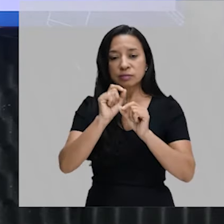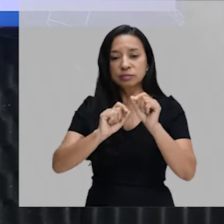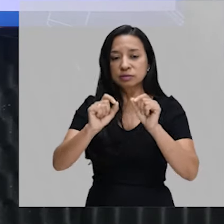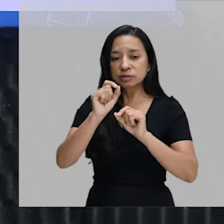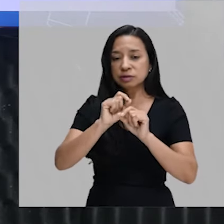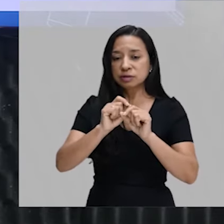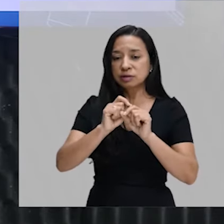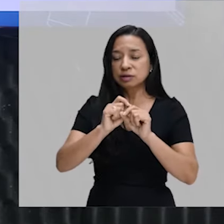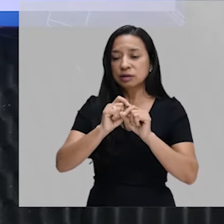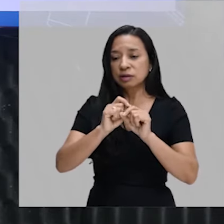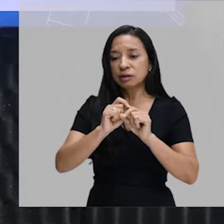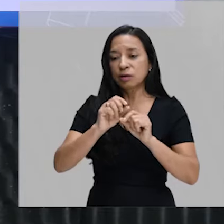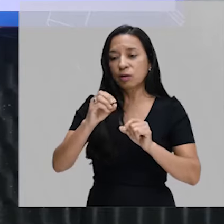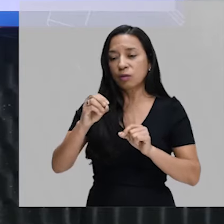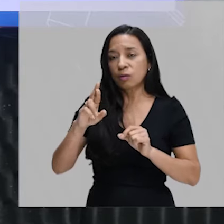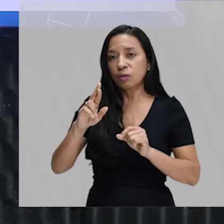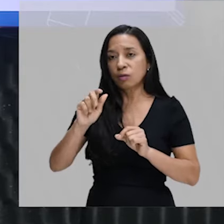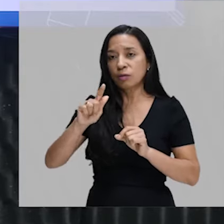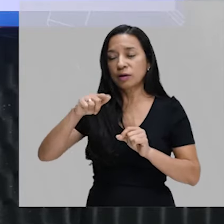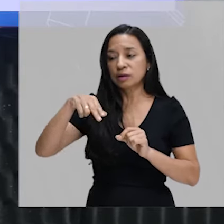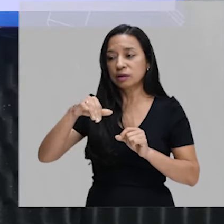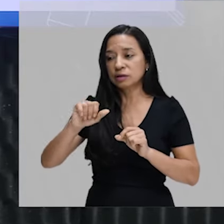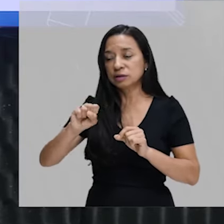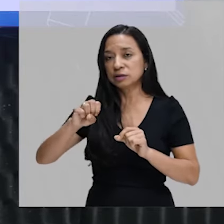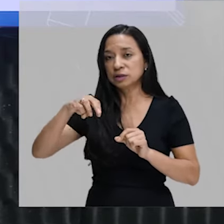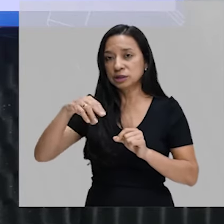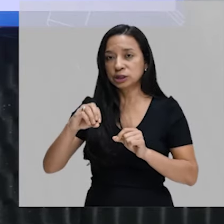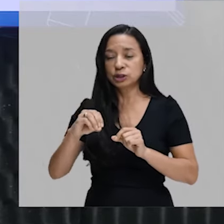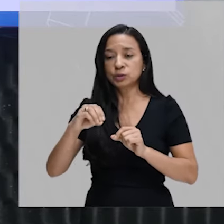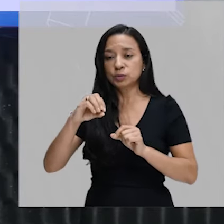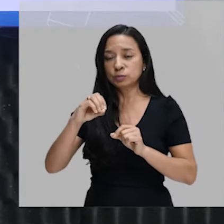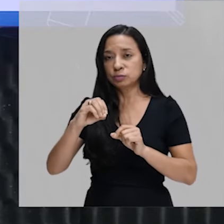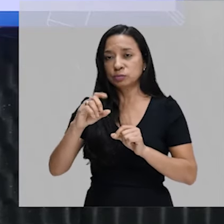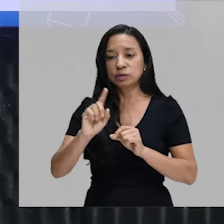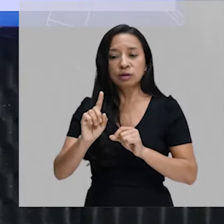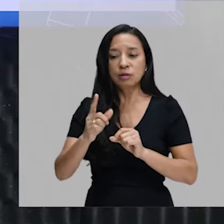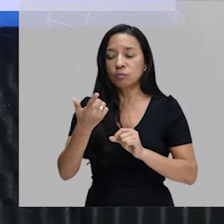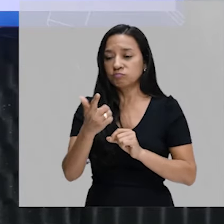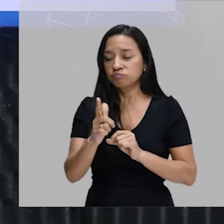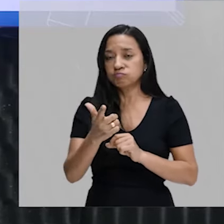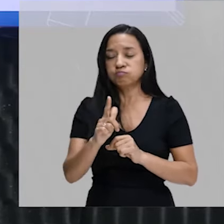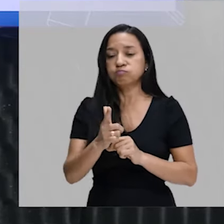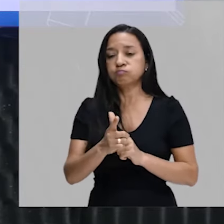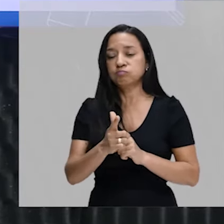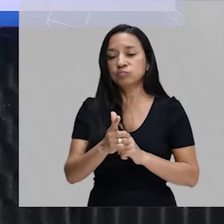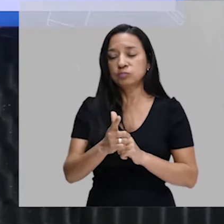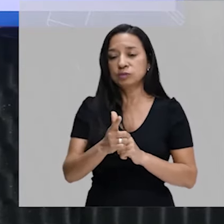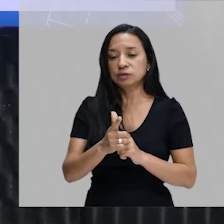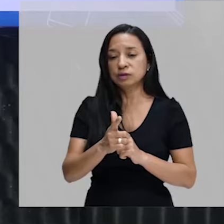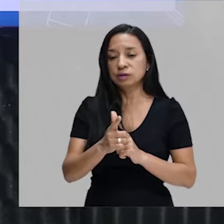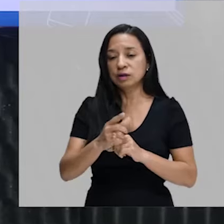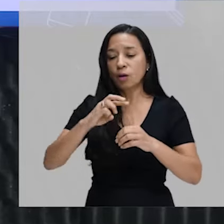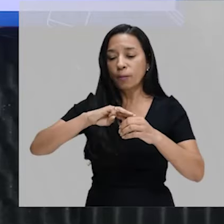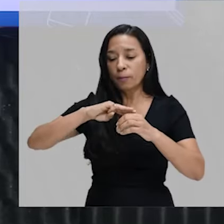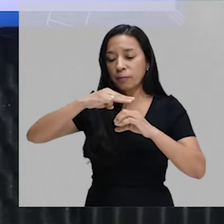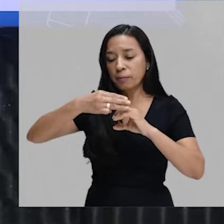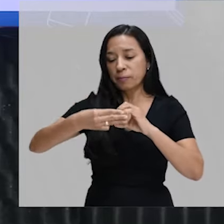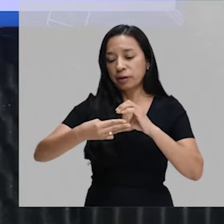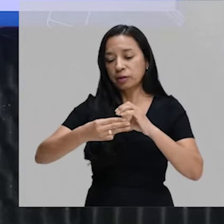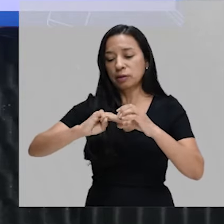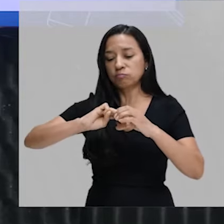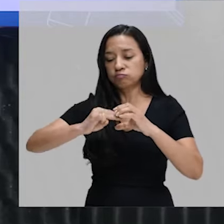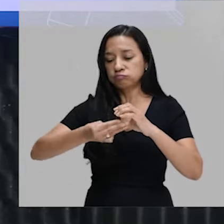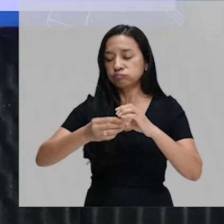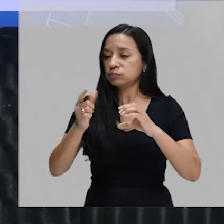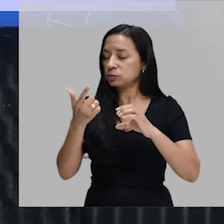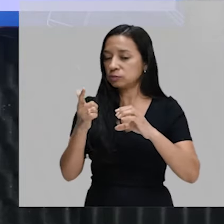os organismos que são procariontes, eles não possuem a membrana nuclear, ou seja, não